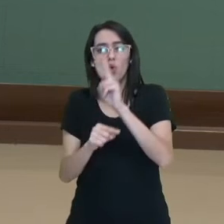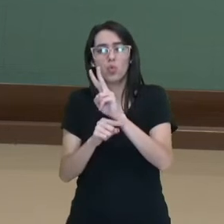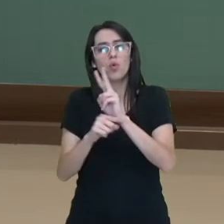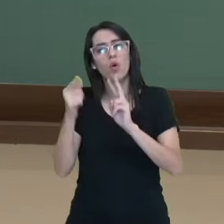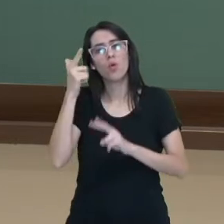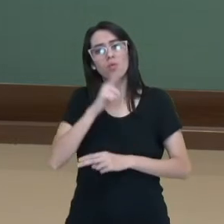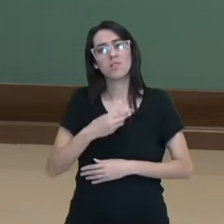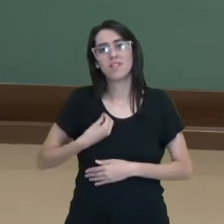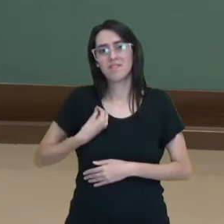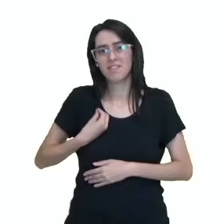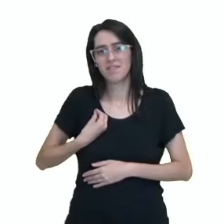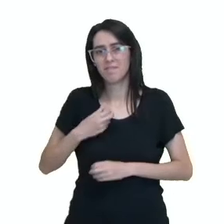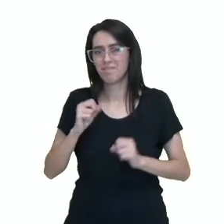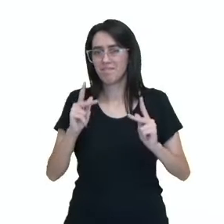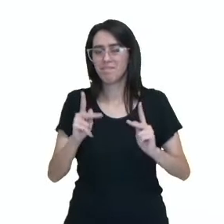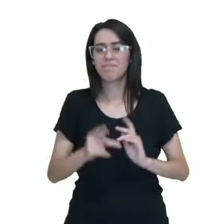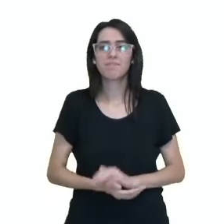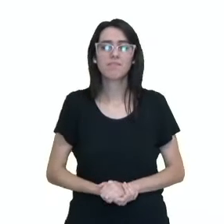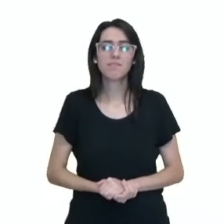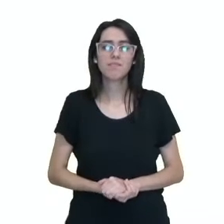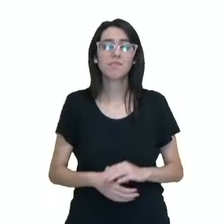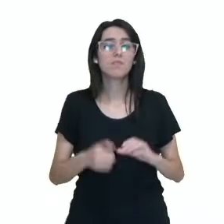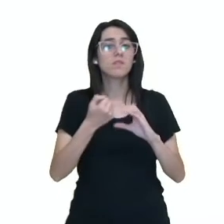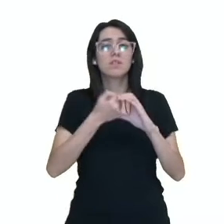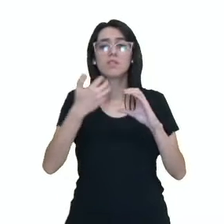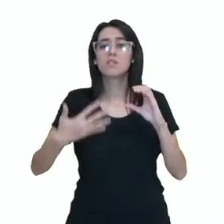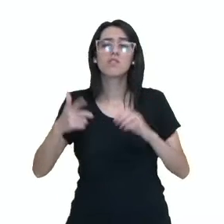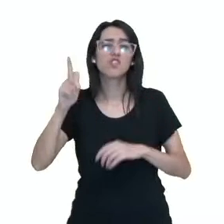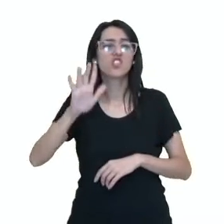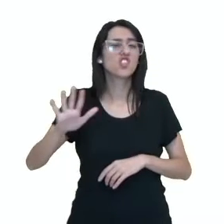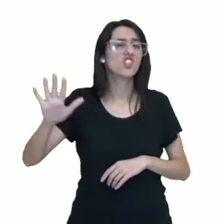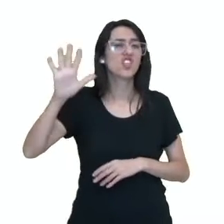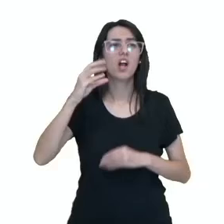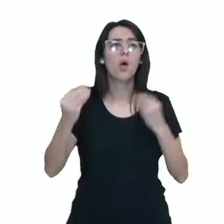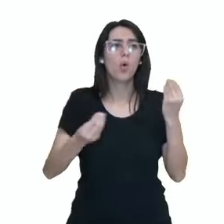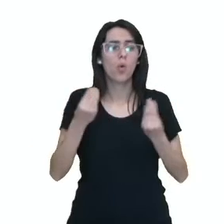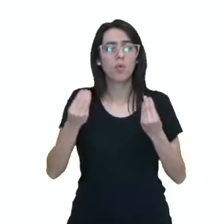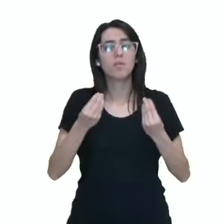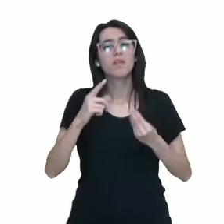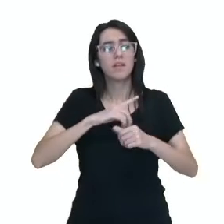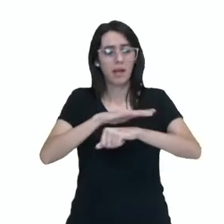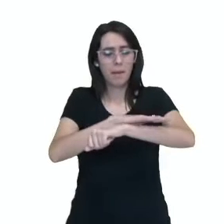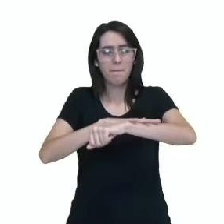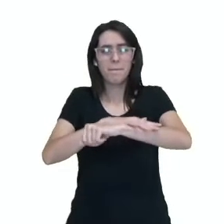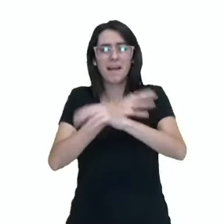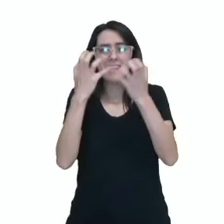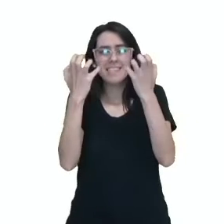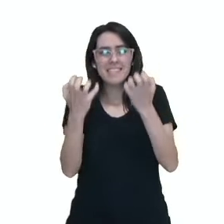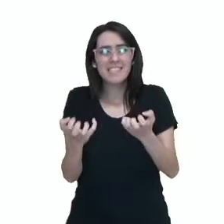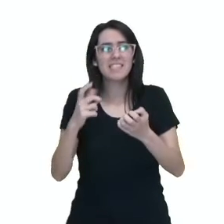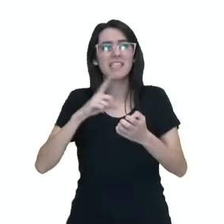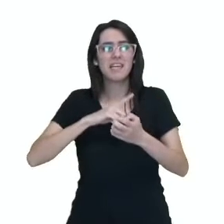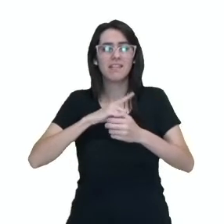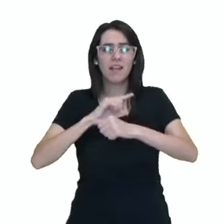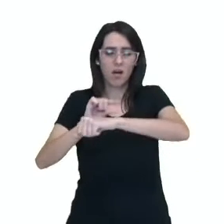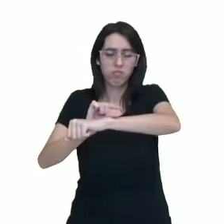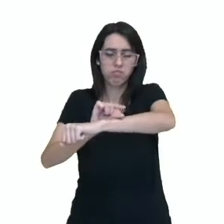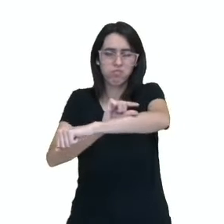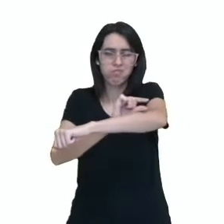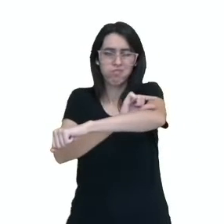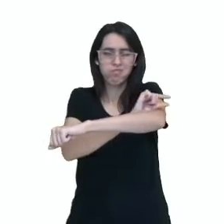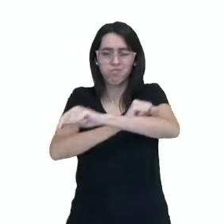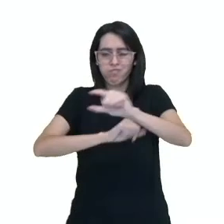aquático, ok? Características gerais do grupo dos répteis. Eles possuem pele seca, epidérmico, escamas